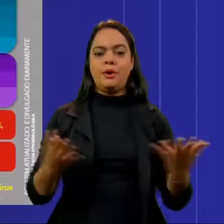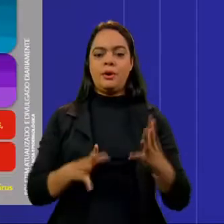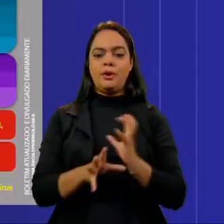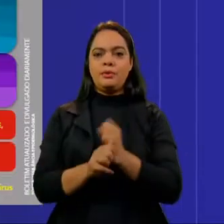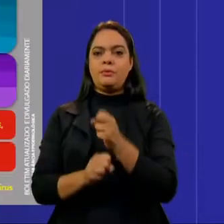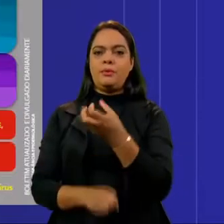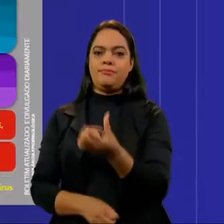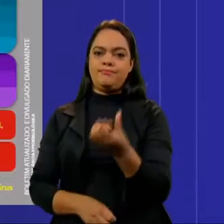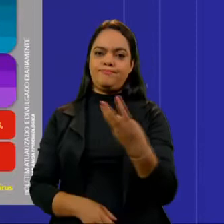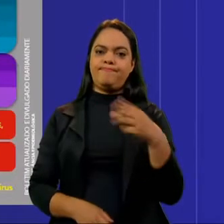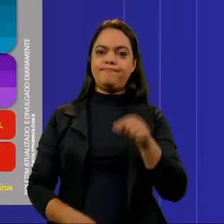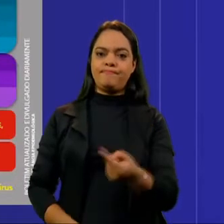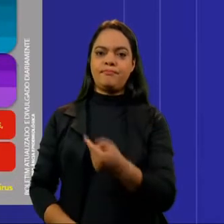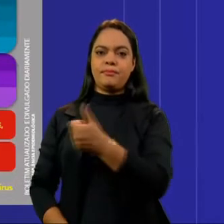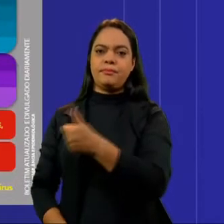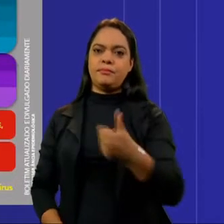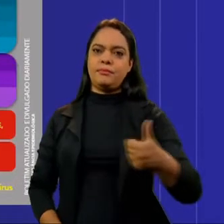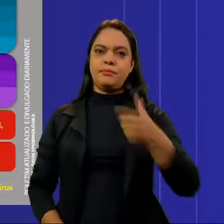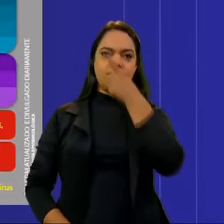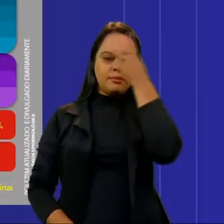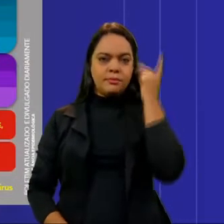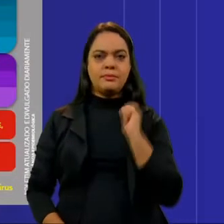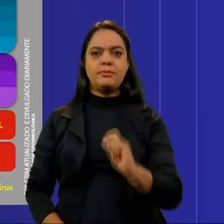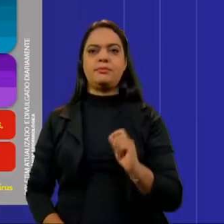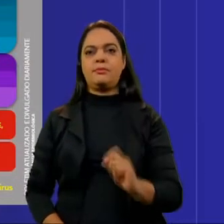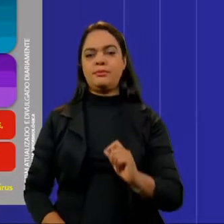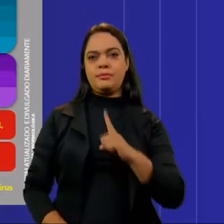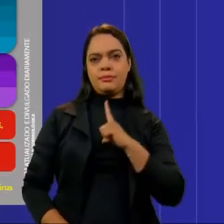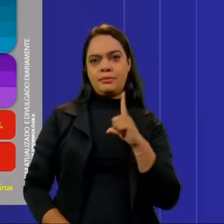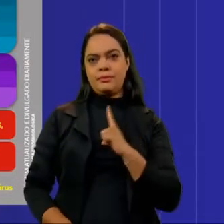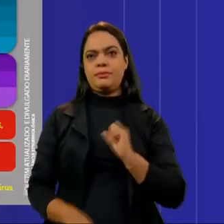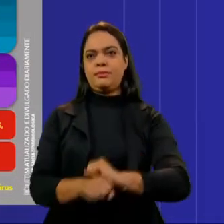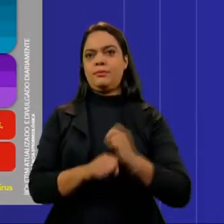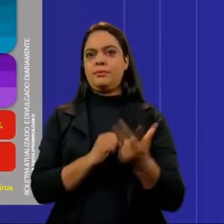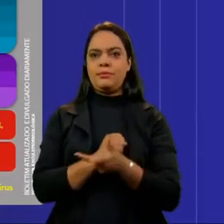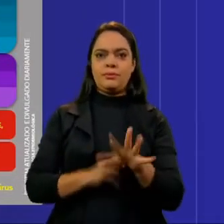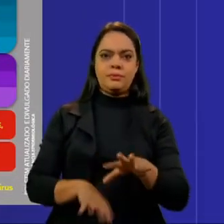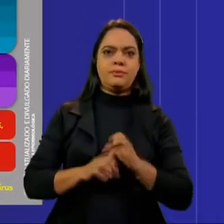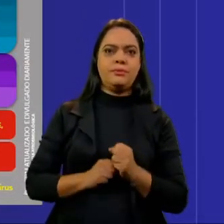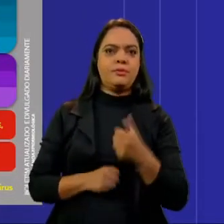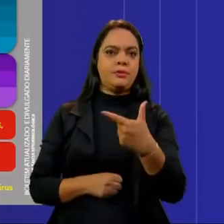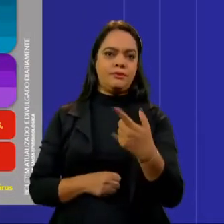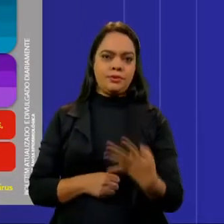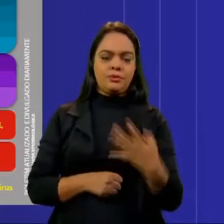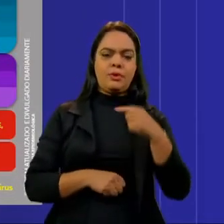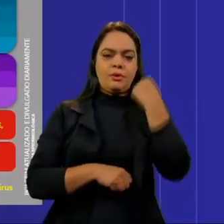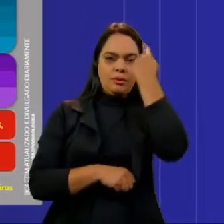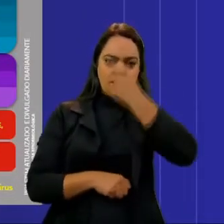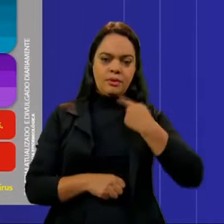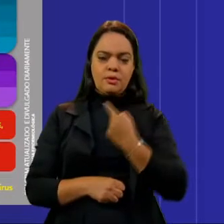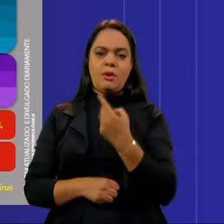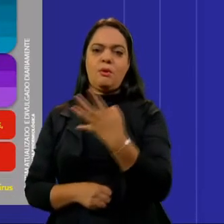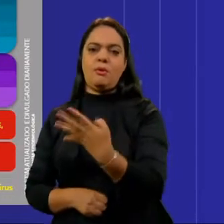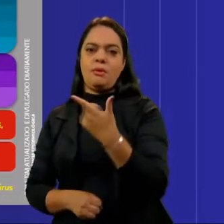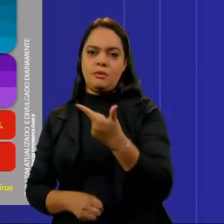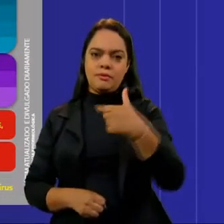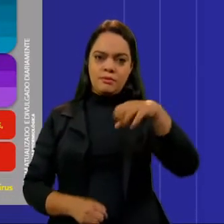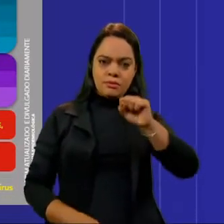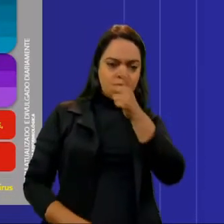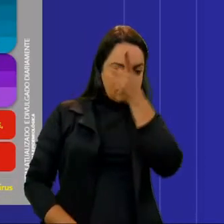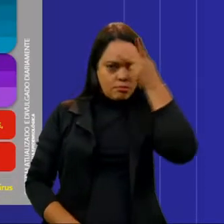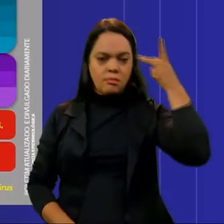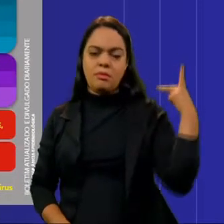63.111 casos confirmados do coronavírus. Nas últimas 24 horas, 428